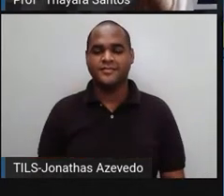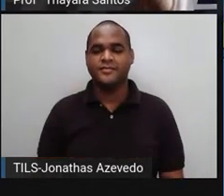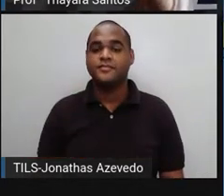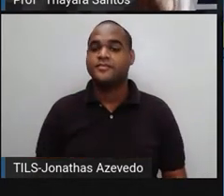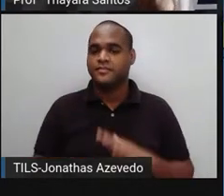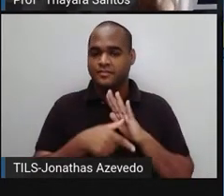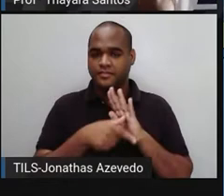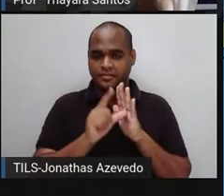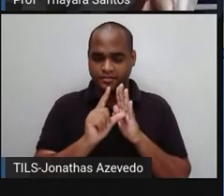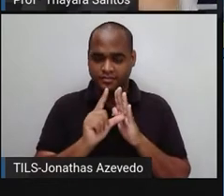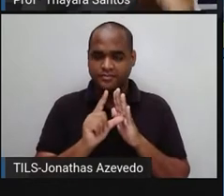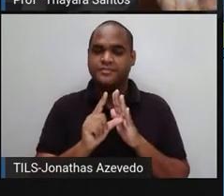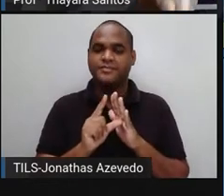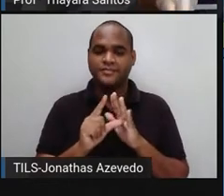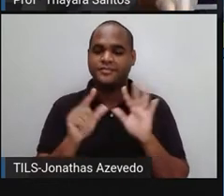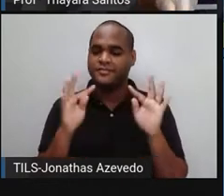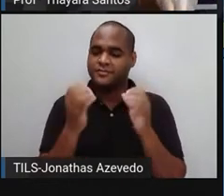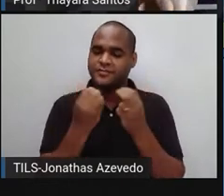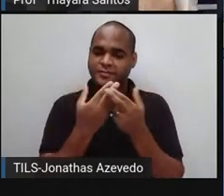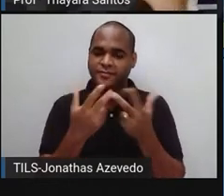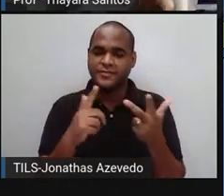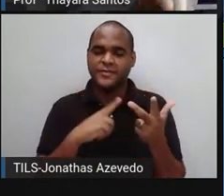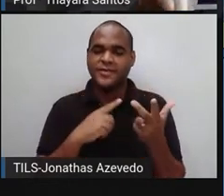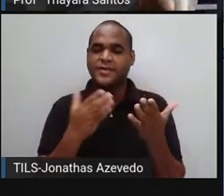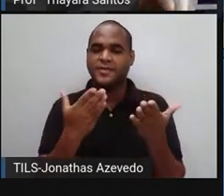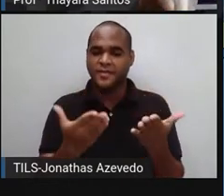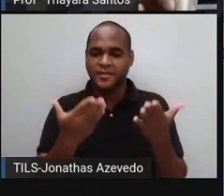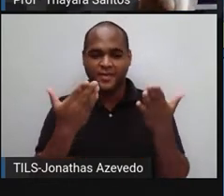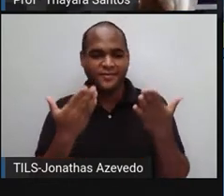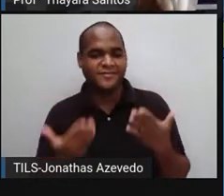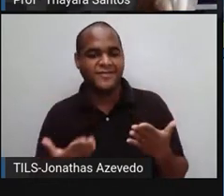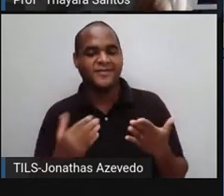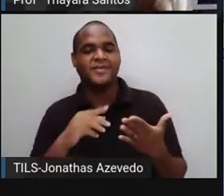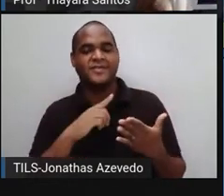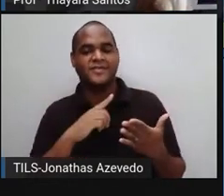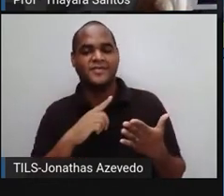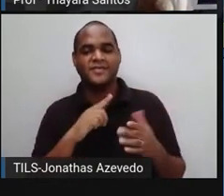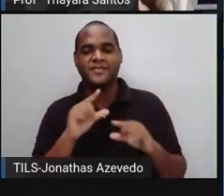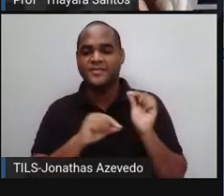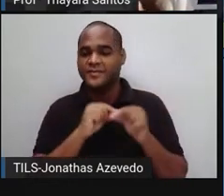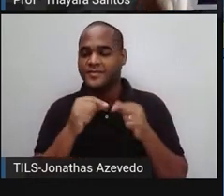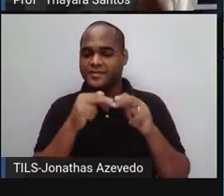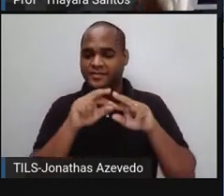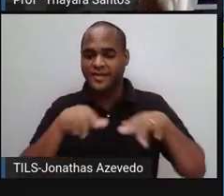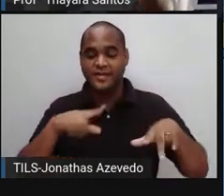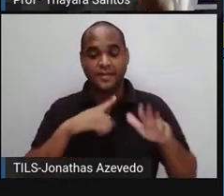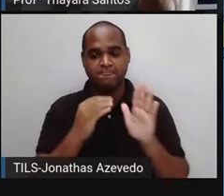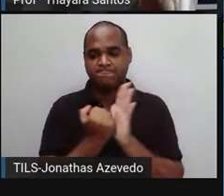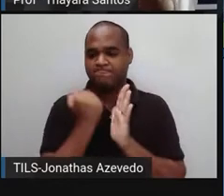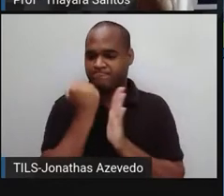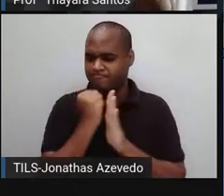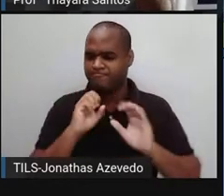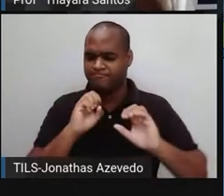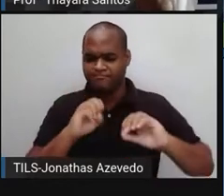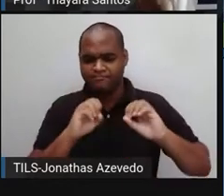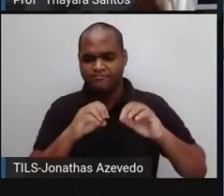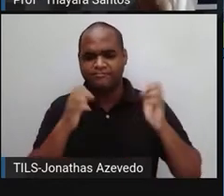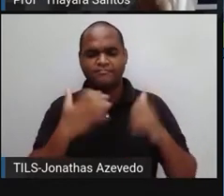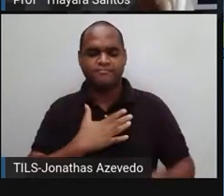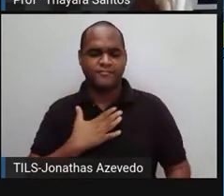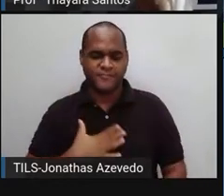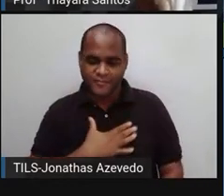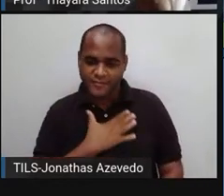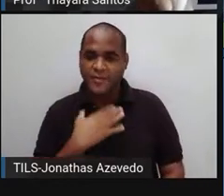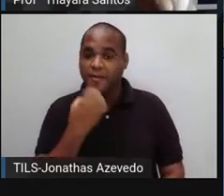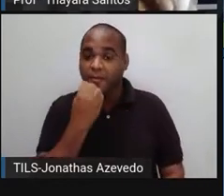Antes de tudo, como vocês já sabem, sejam vocês que estão aí do outro lado muito bem-vindos a mais uma das nossas aulas. É um prazer enorme ter